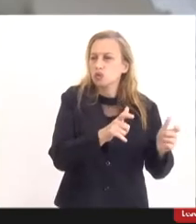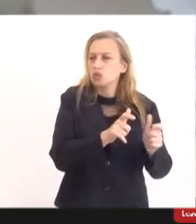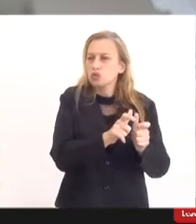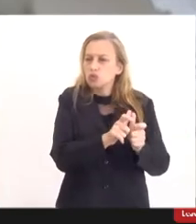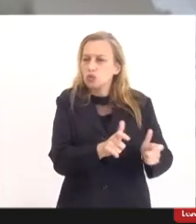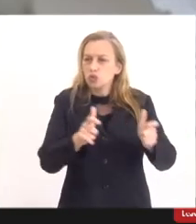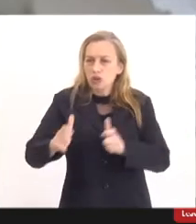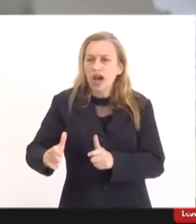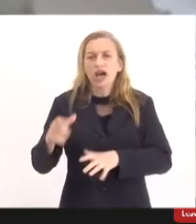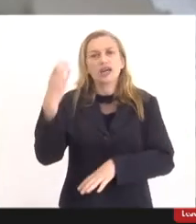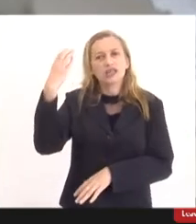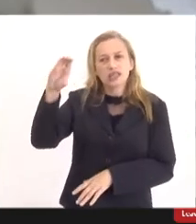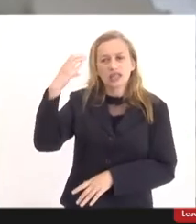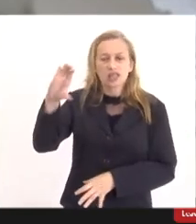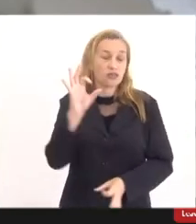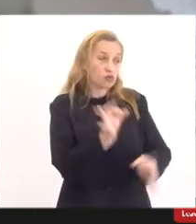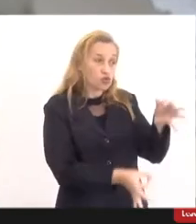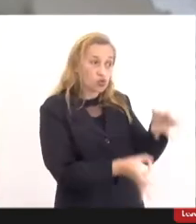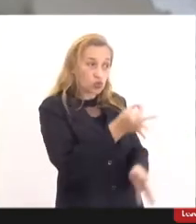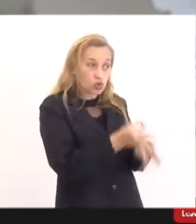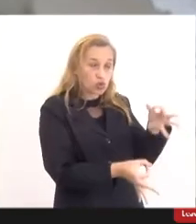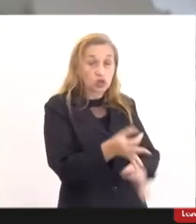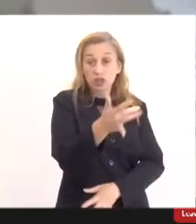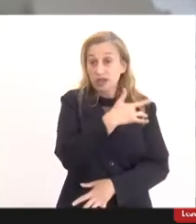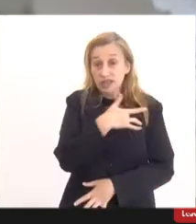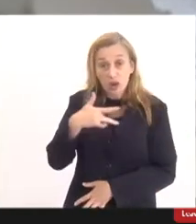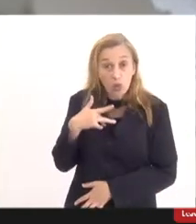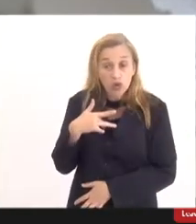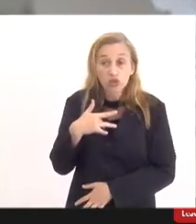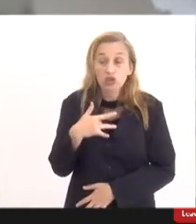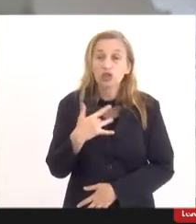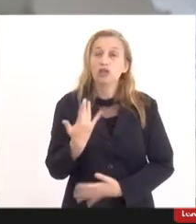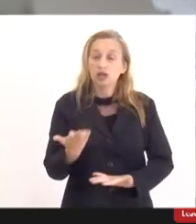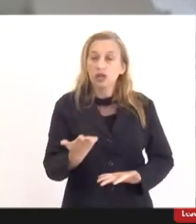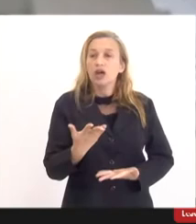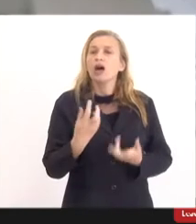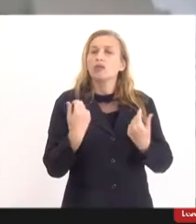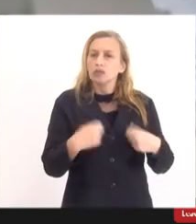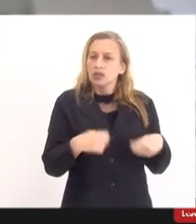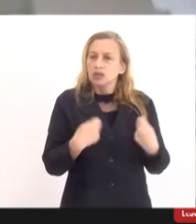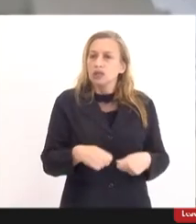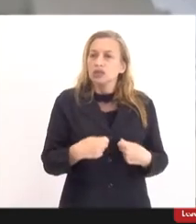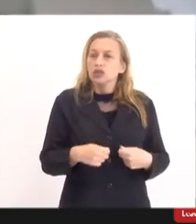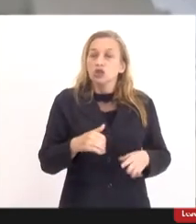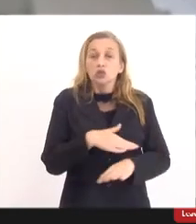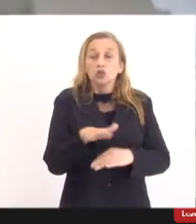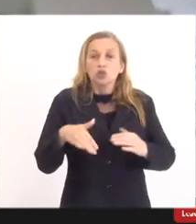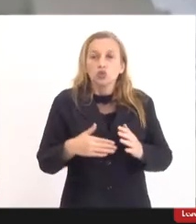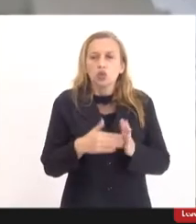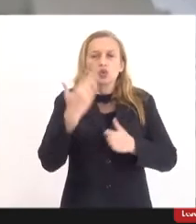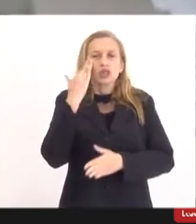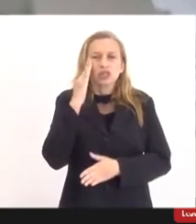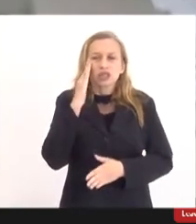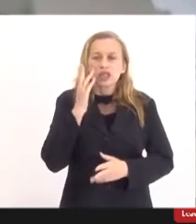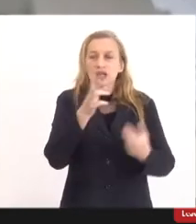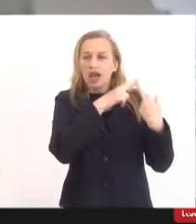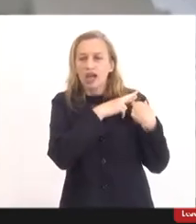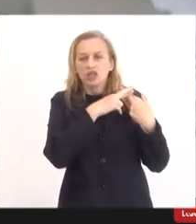científico, o lado jurídico, o lado da saúde, então, é preciso que todos entendam que a